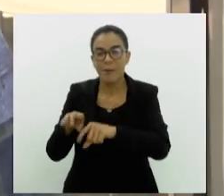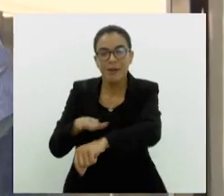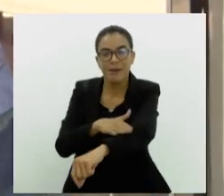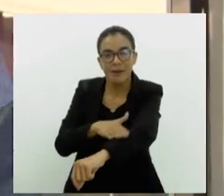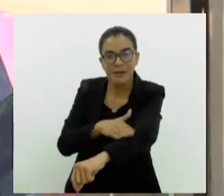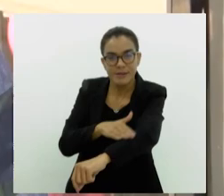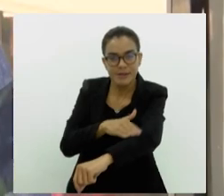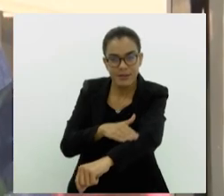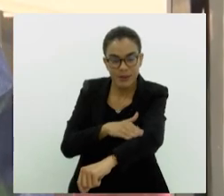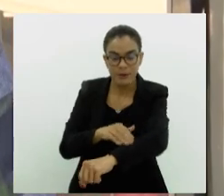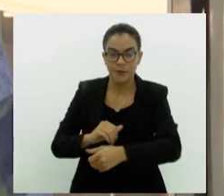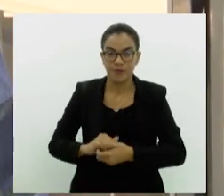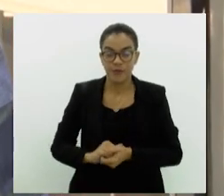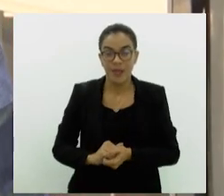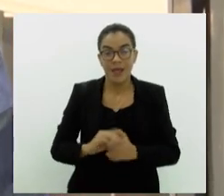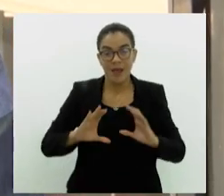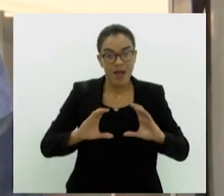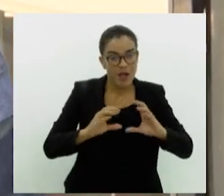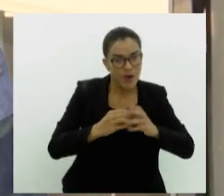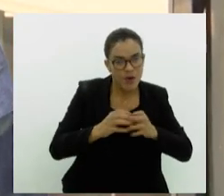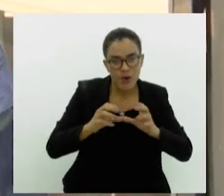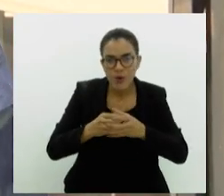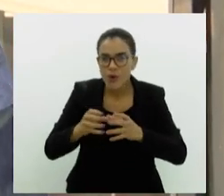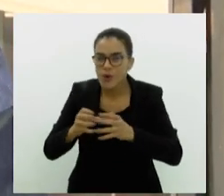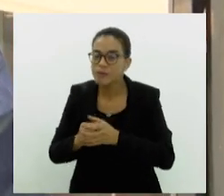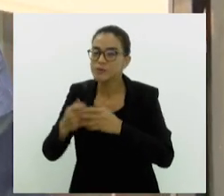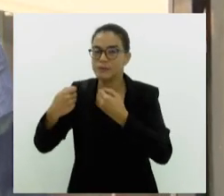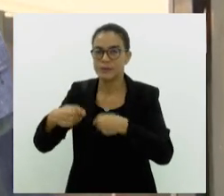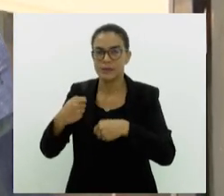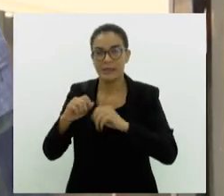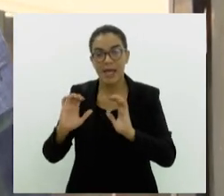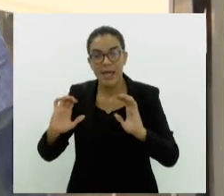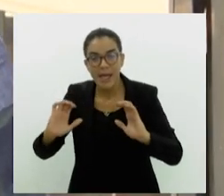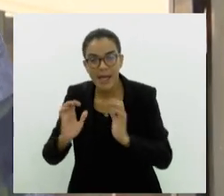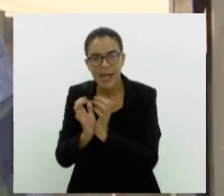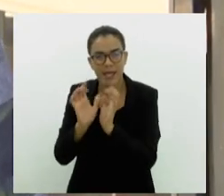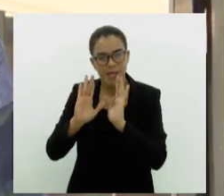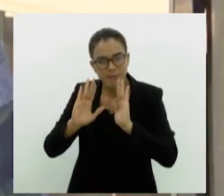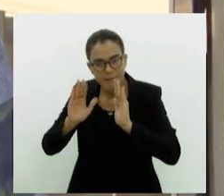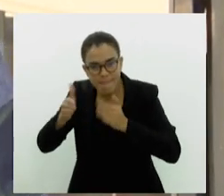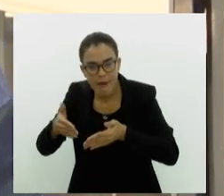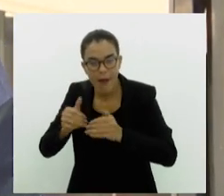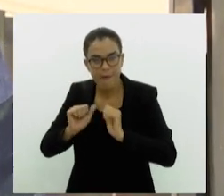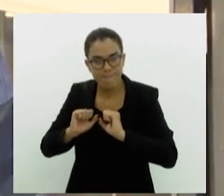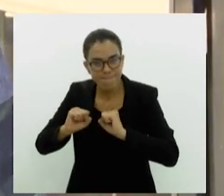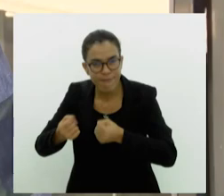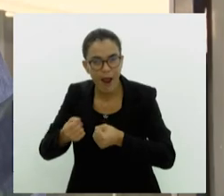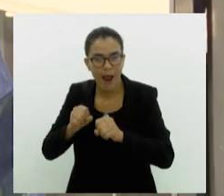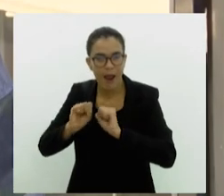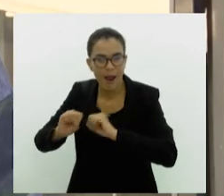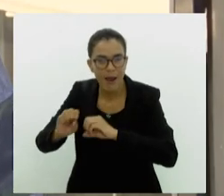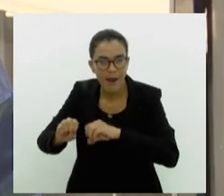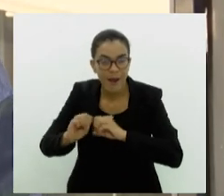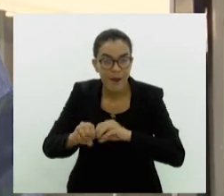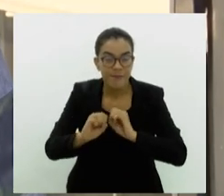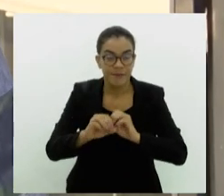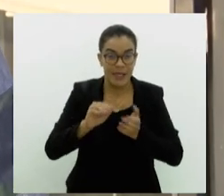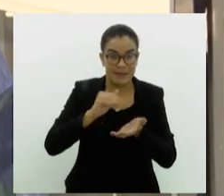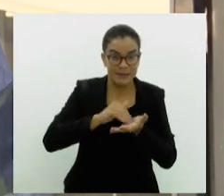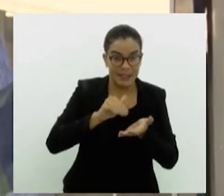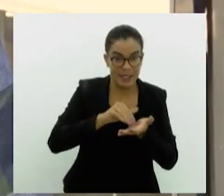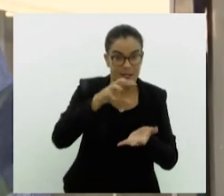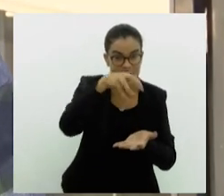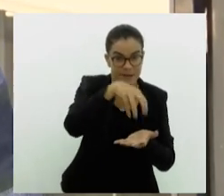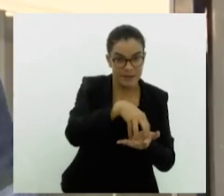nos hospitais. Essas comissões devem ser feitas por equipes dedicadas e devidamente capacitadas. Então, a Secretaria e a